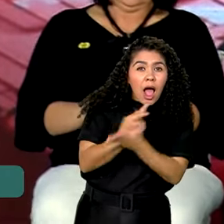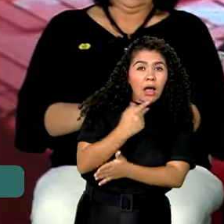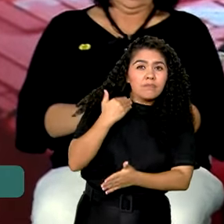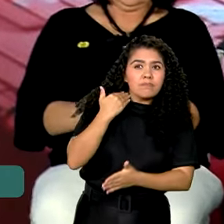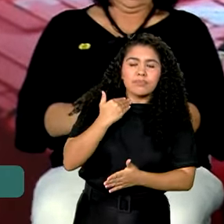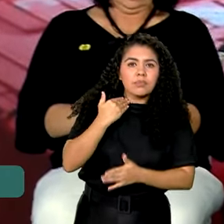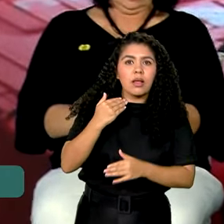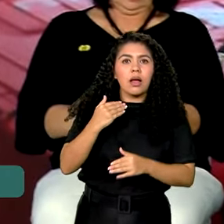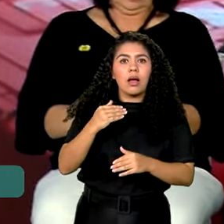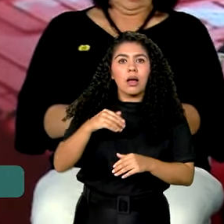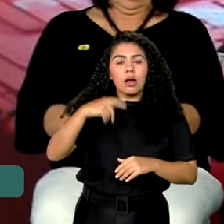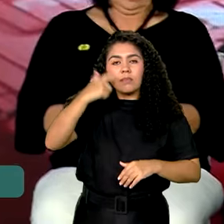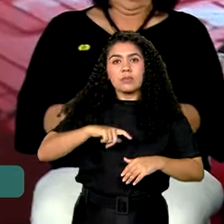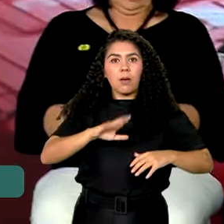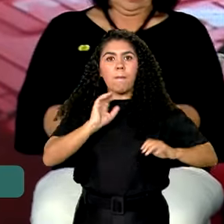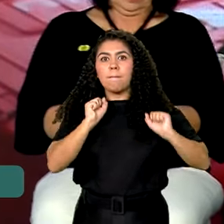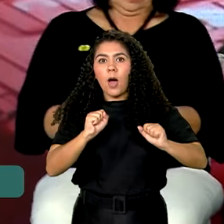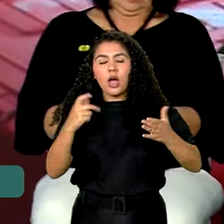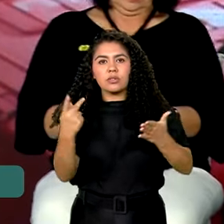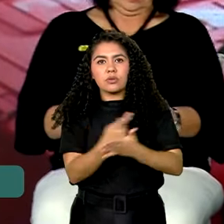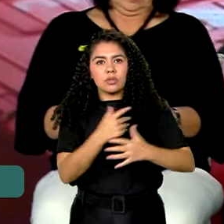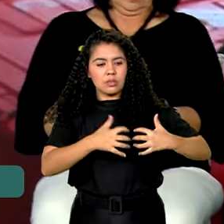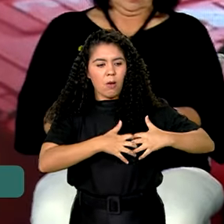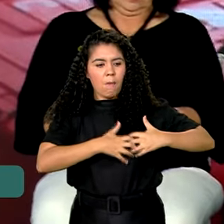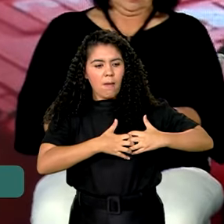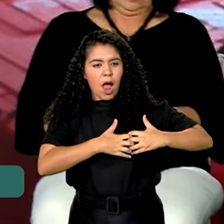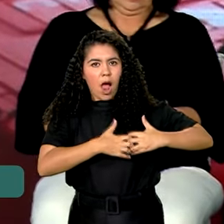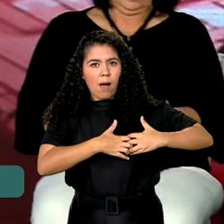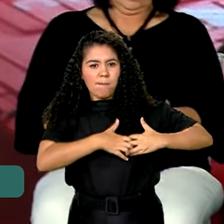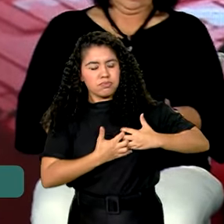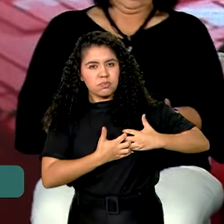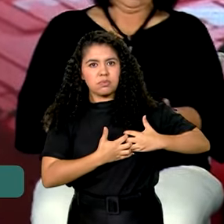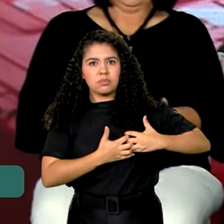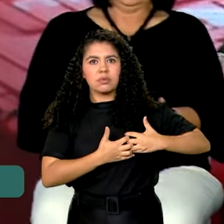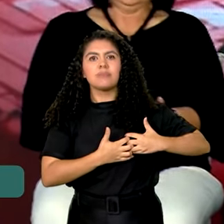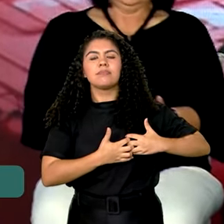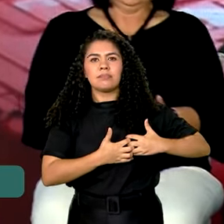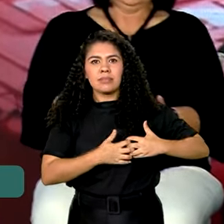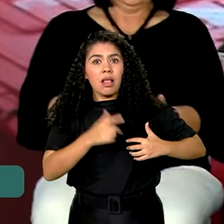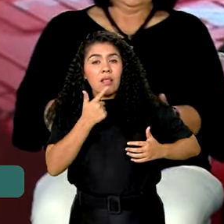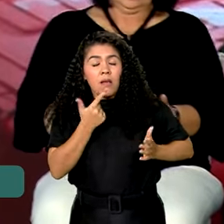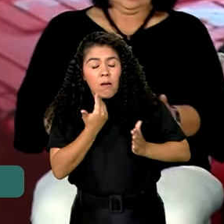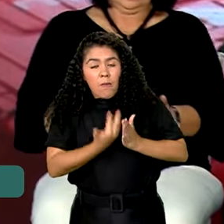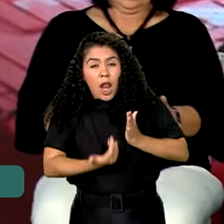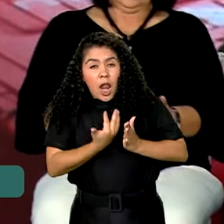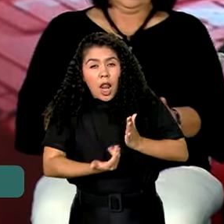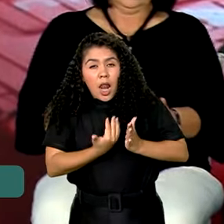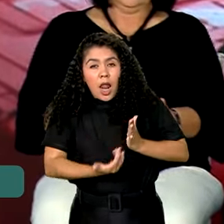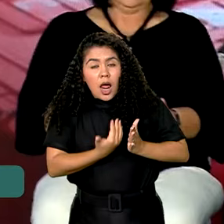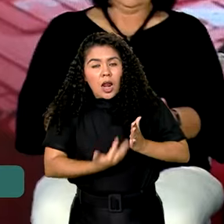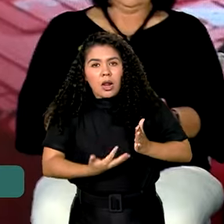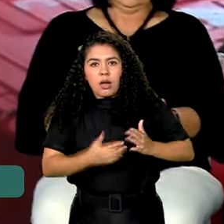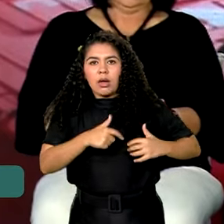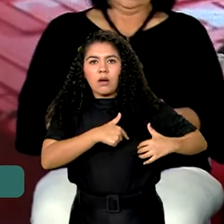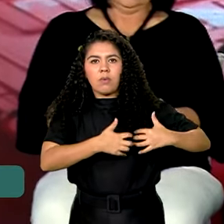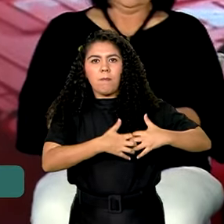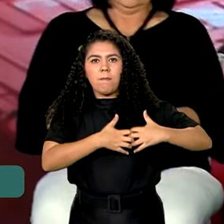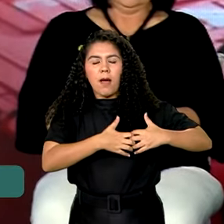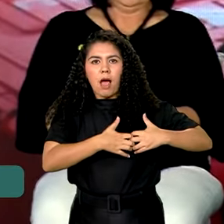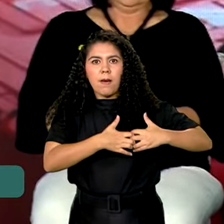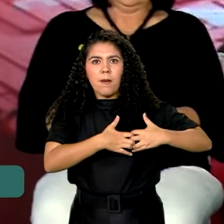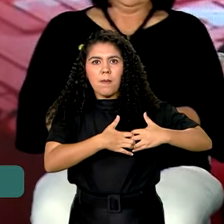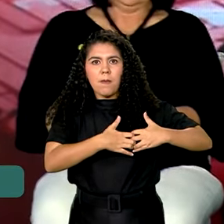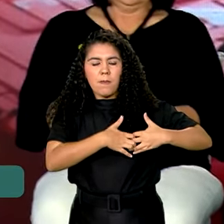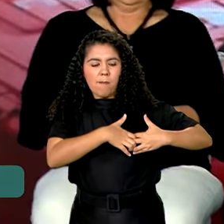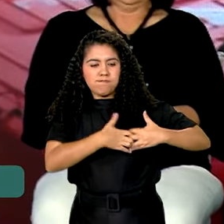a pessoa tem parada cardíaca por choque hipovolêmico. Perde tanto sangue que para o coração de bater